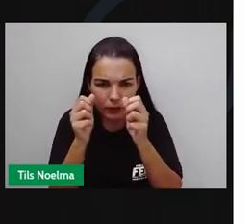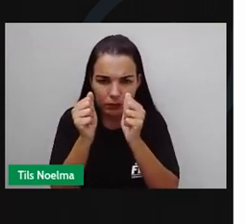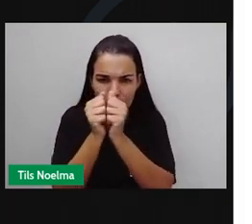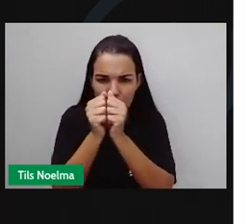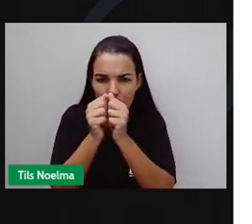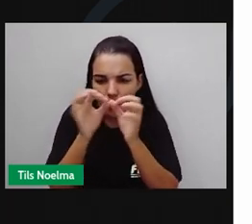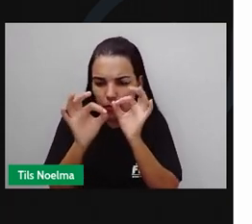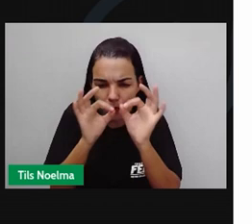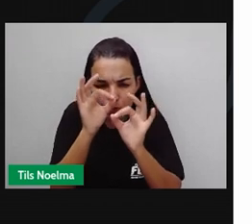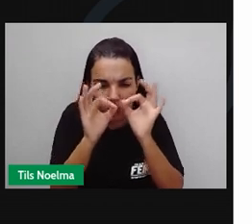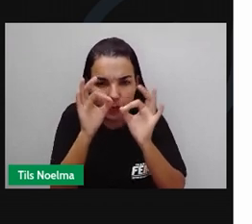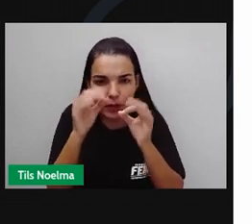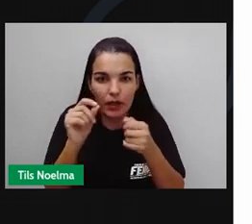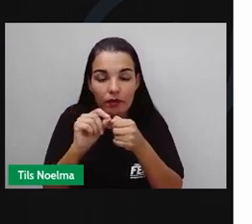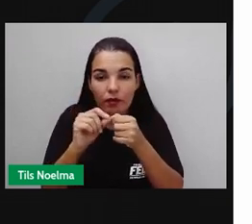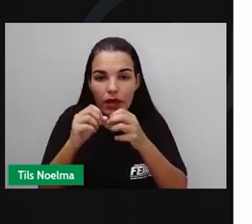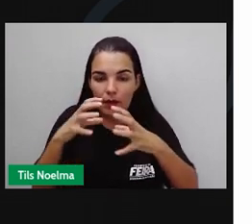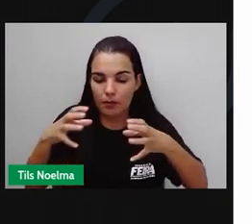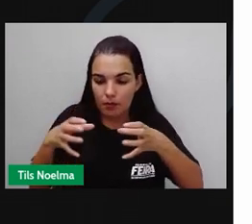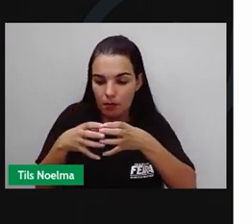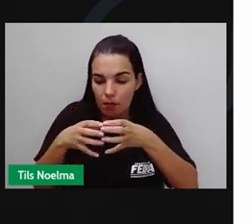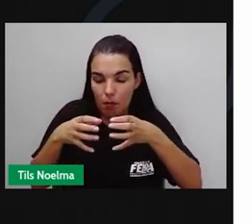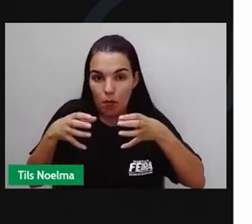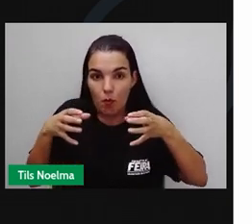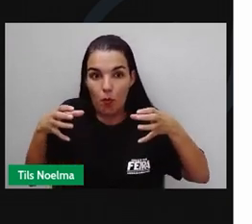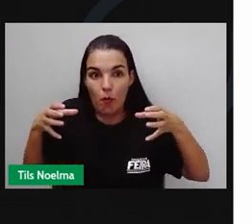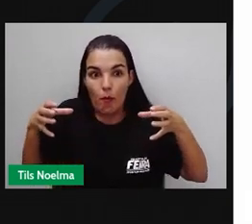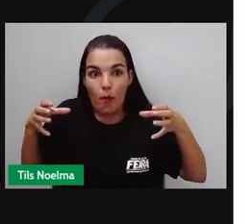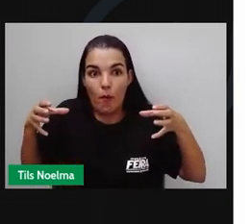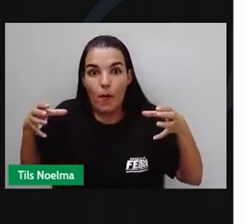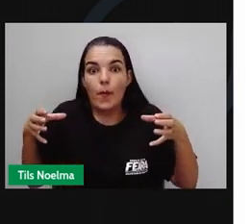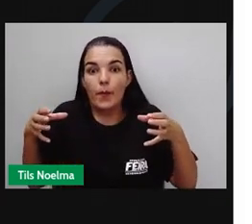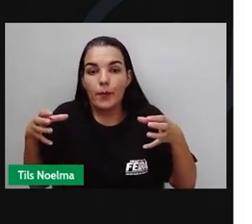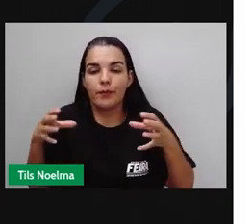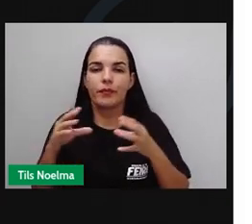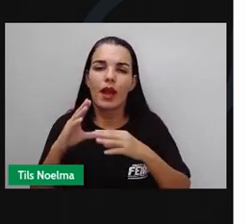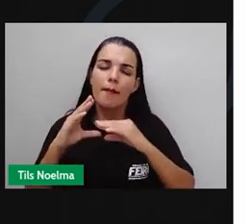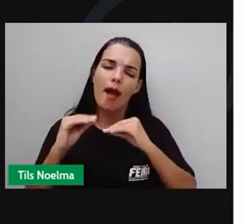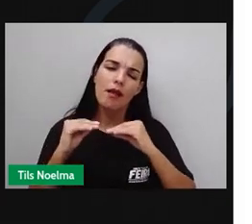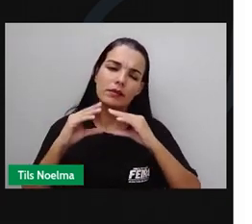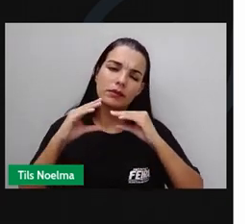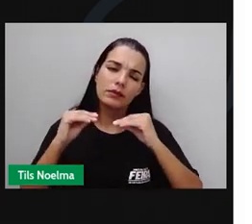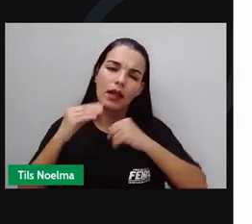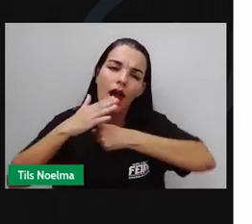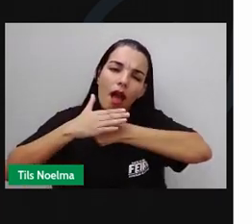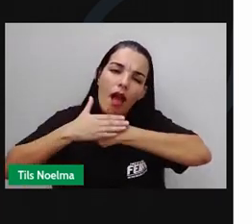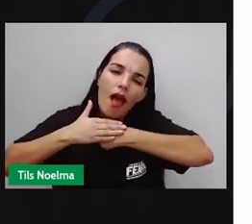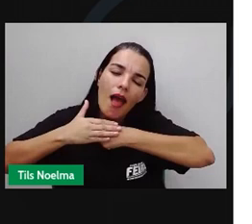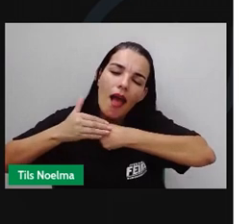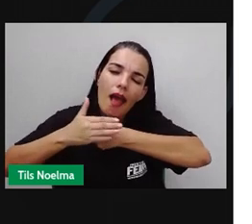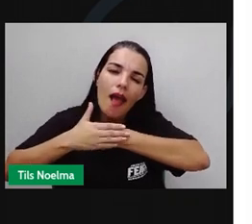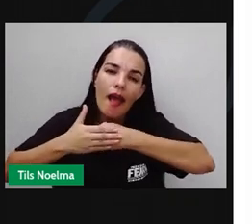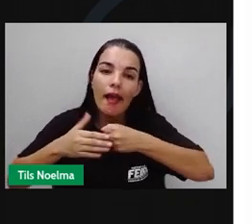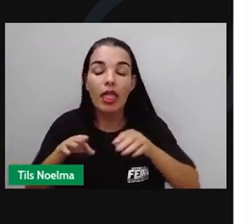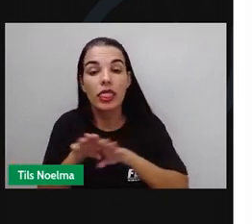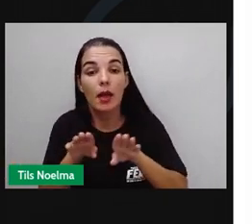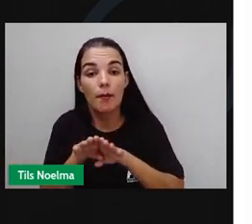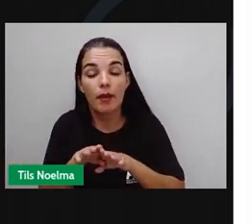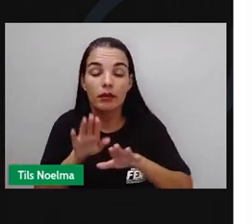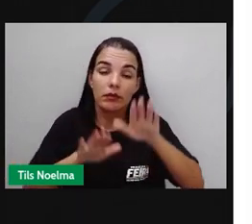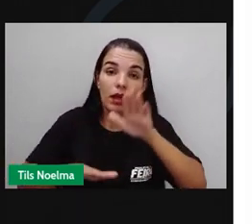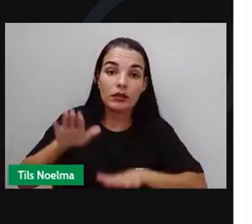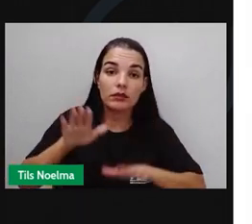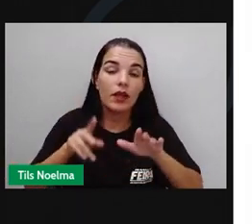glúten e criam uma estrutura em forma de esponja, que proporciona ao pão sua textura macia. O vinho também depende do fermento,